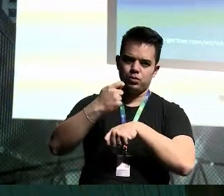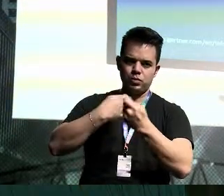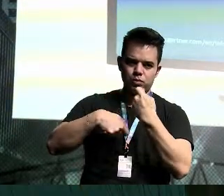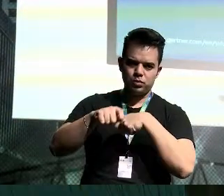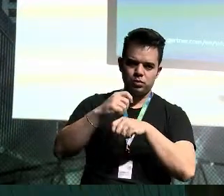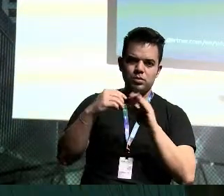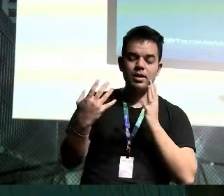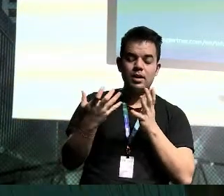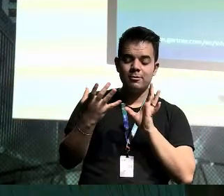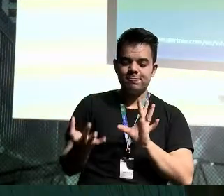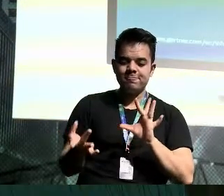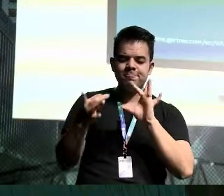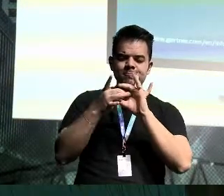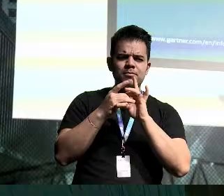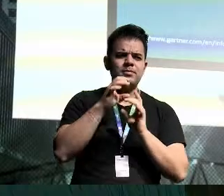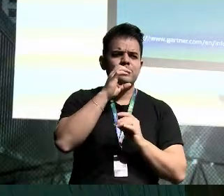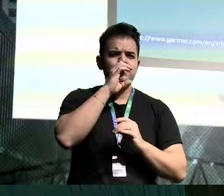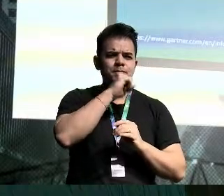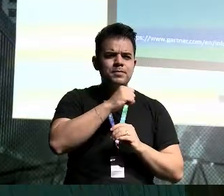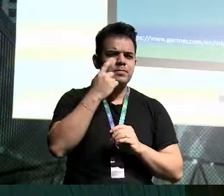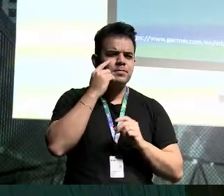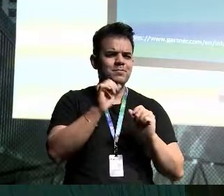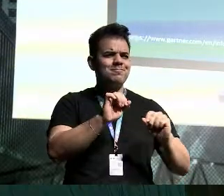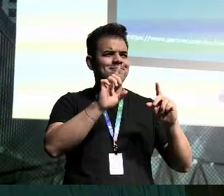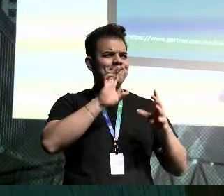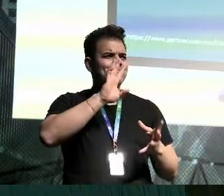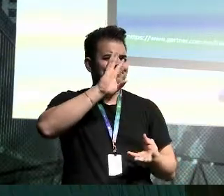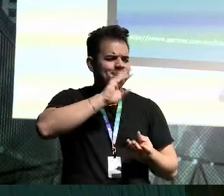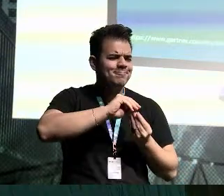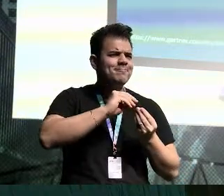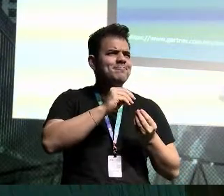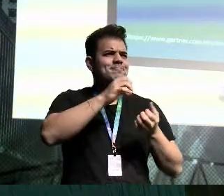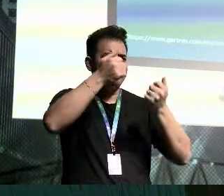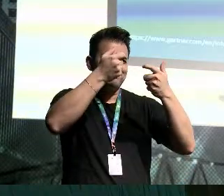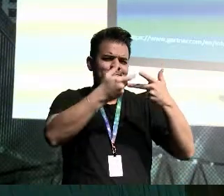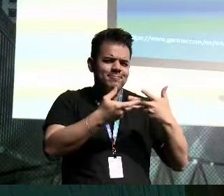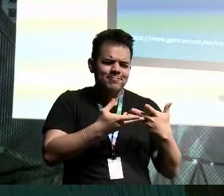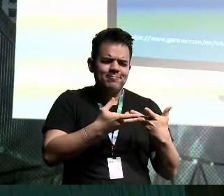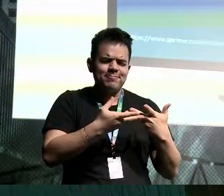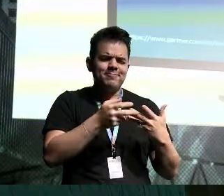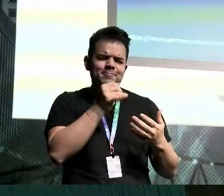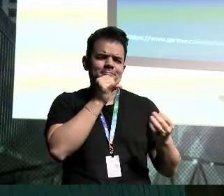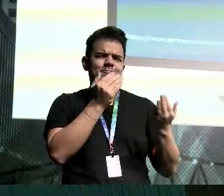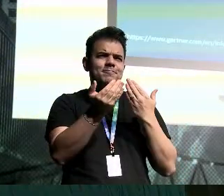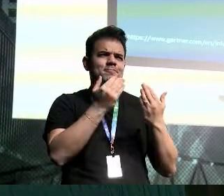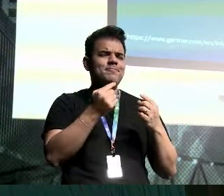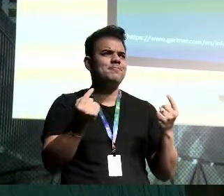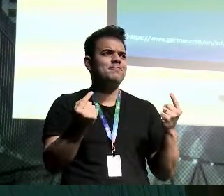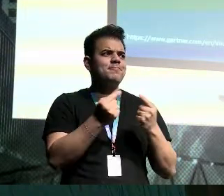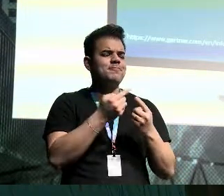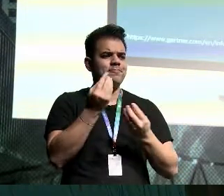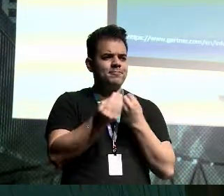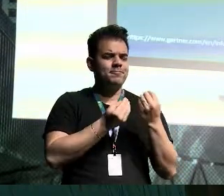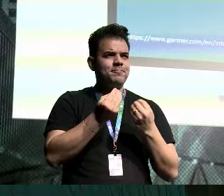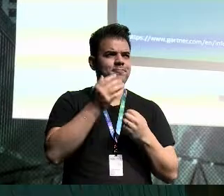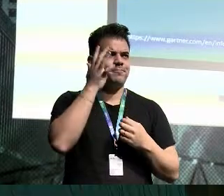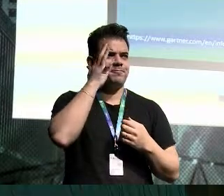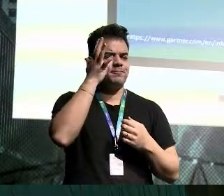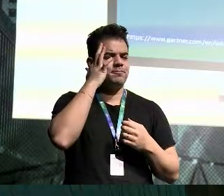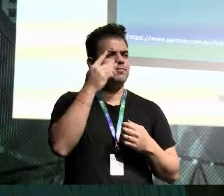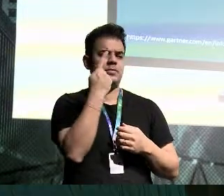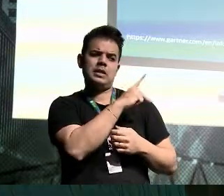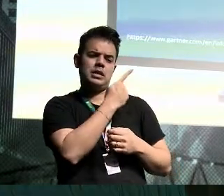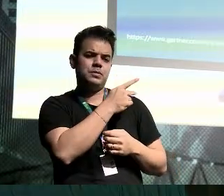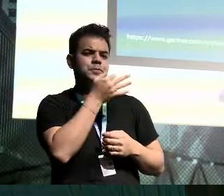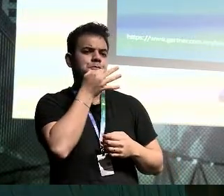Ele junta, vou tentar interpretar melhor para vocês, e vou interpretar, inclusive, com a versão, a versão minha,